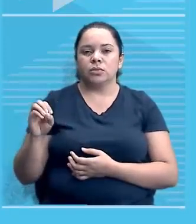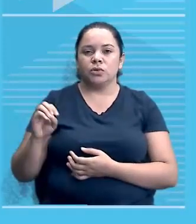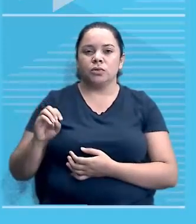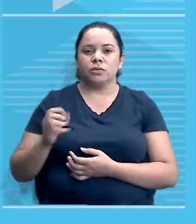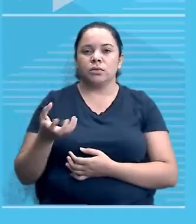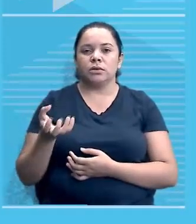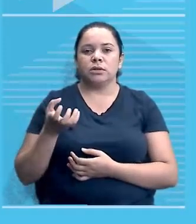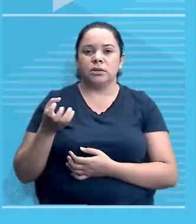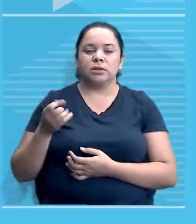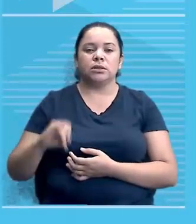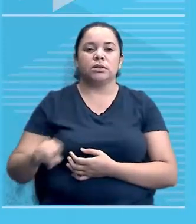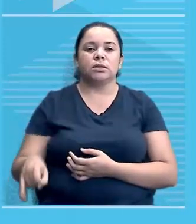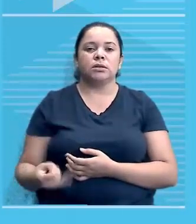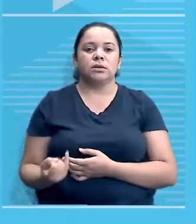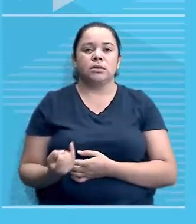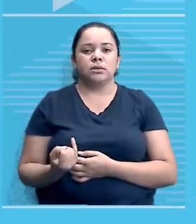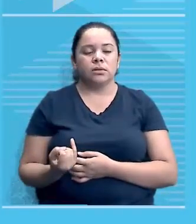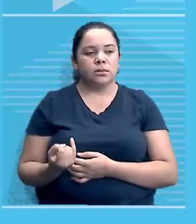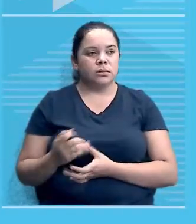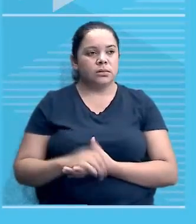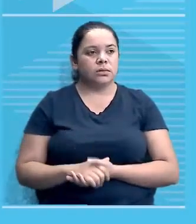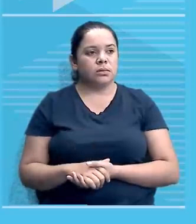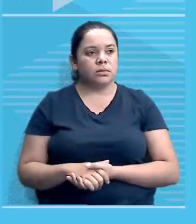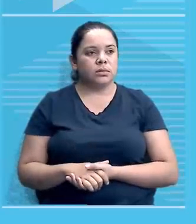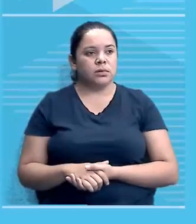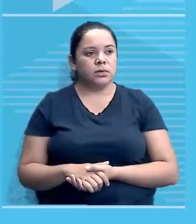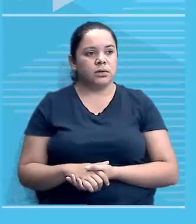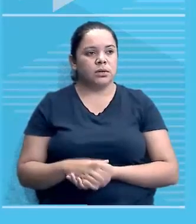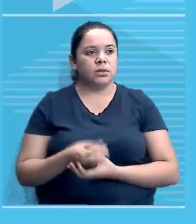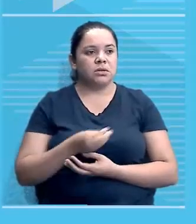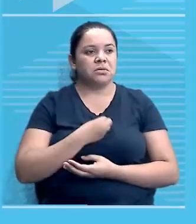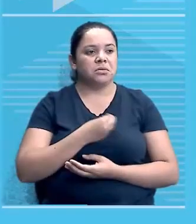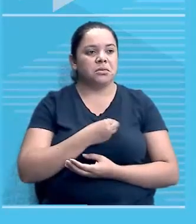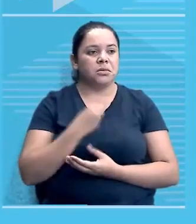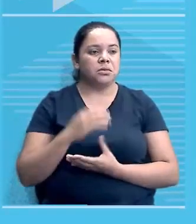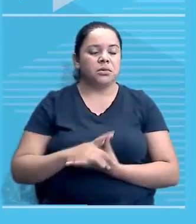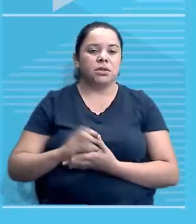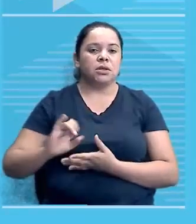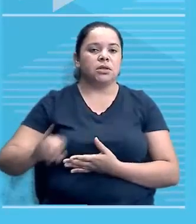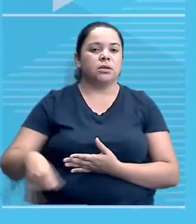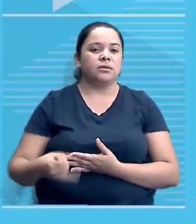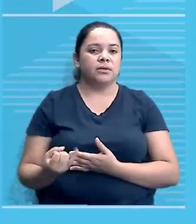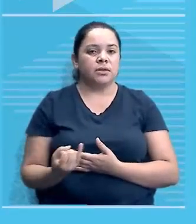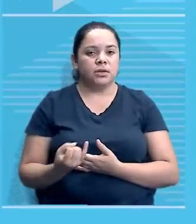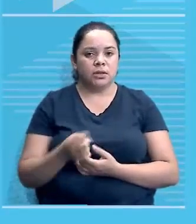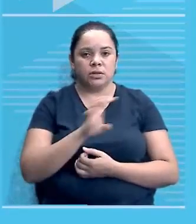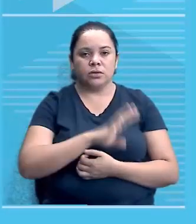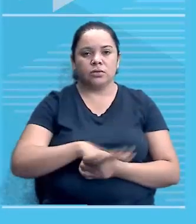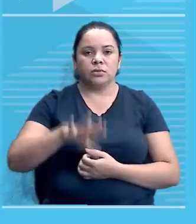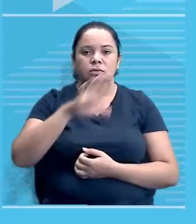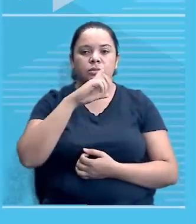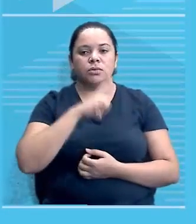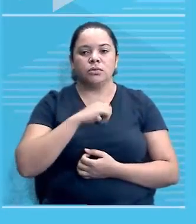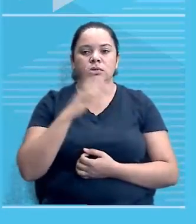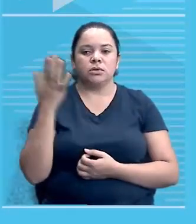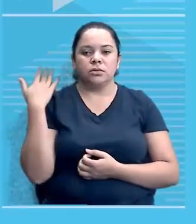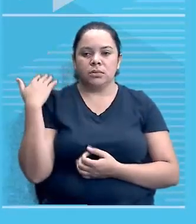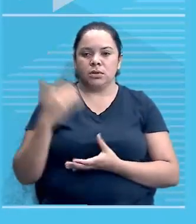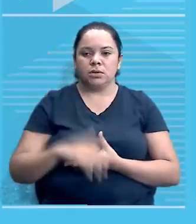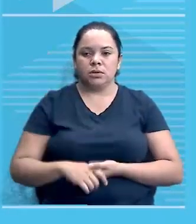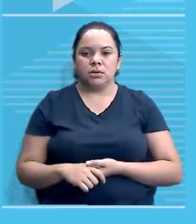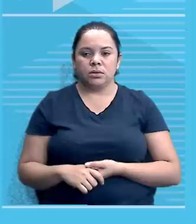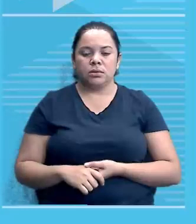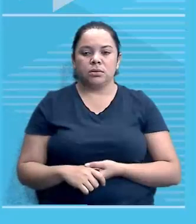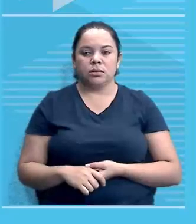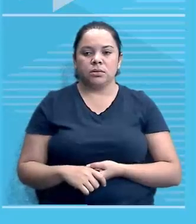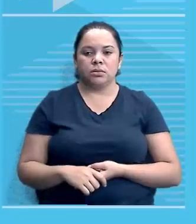viver esses privilégios que os europeus tinham. É tipo